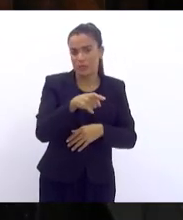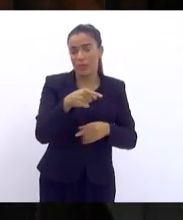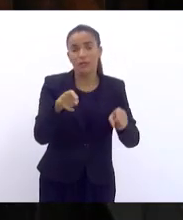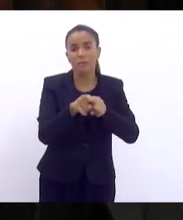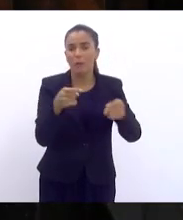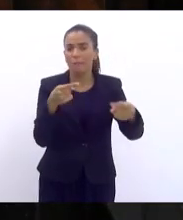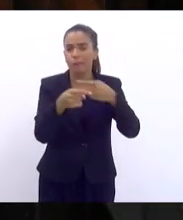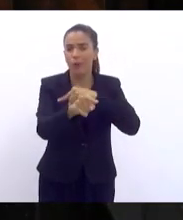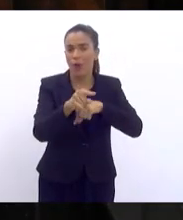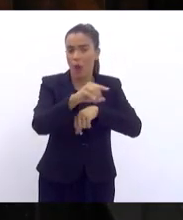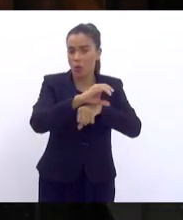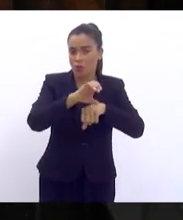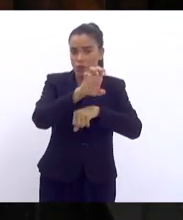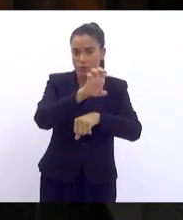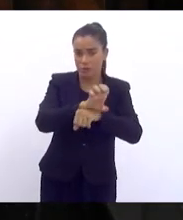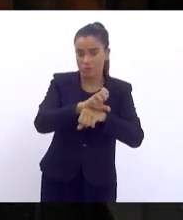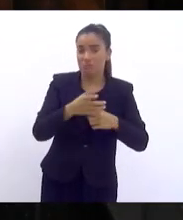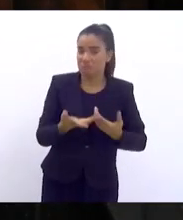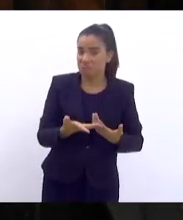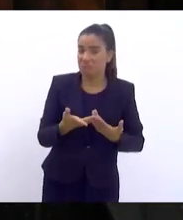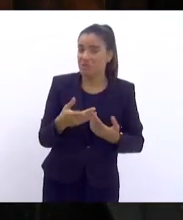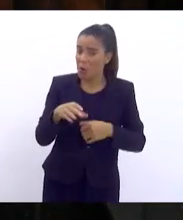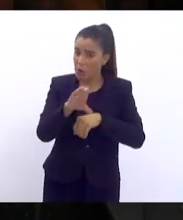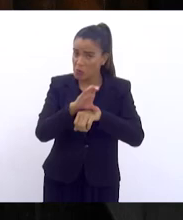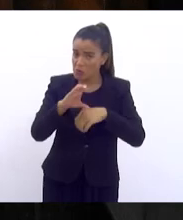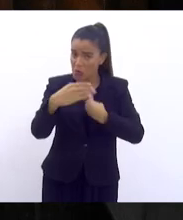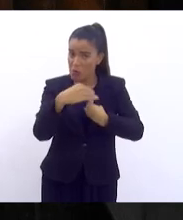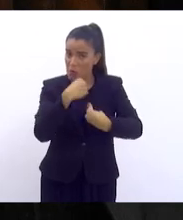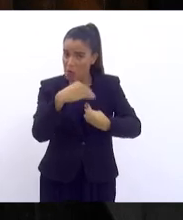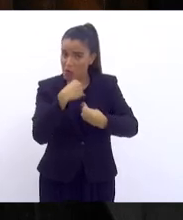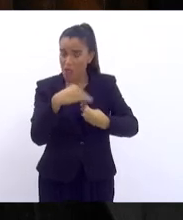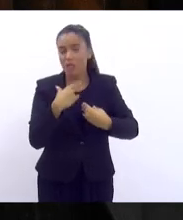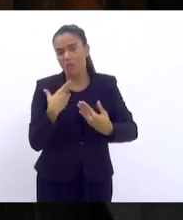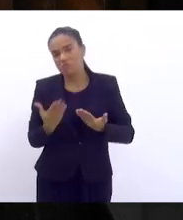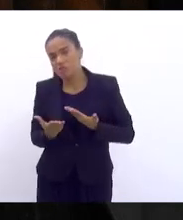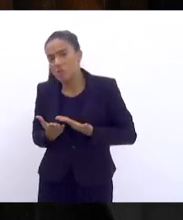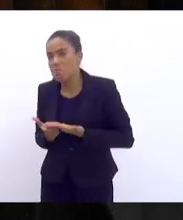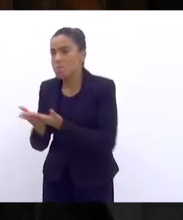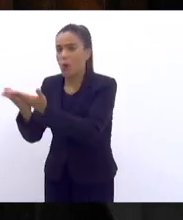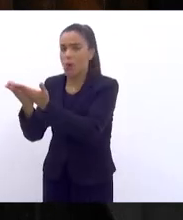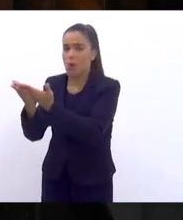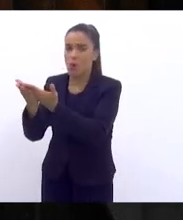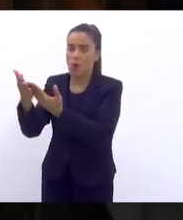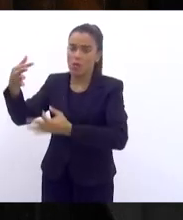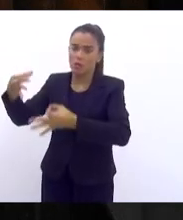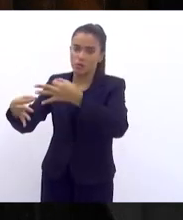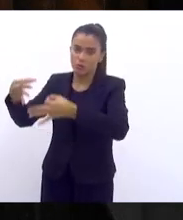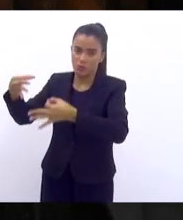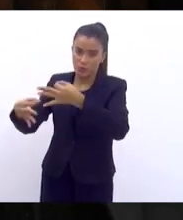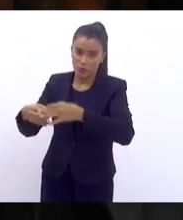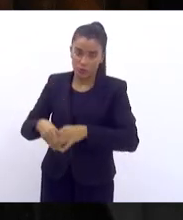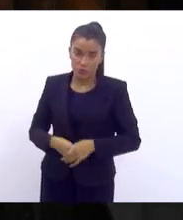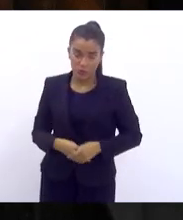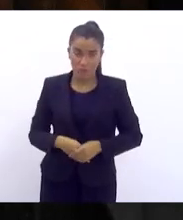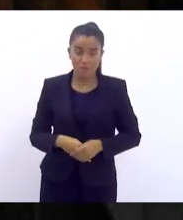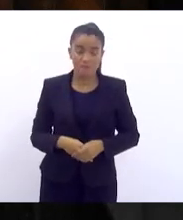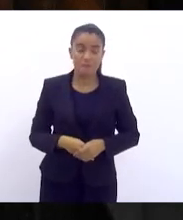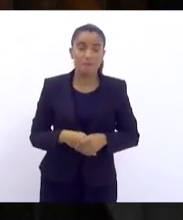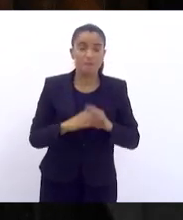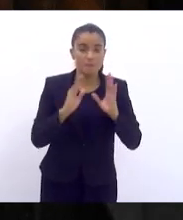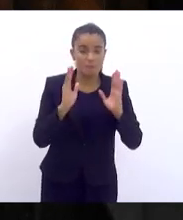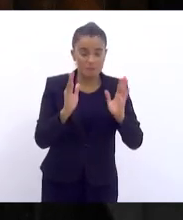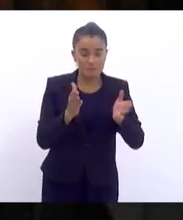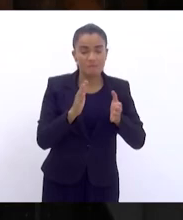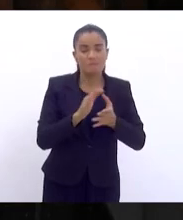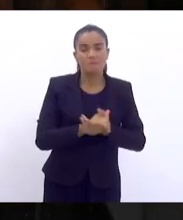aí a Constituição manda que a gente recorra aos tribunais de justiça. Dito isso, senhor